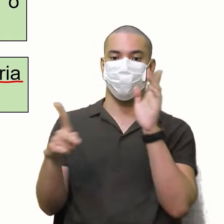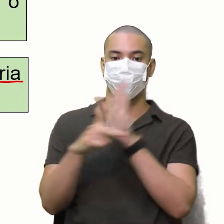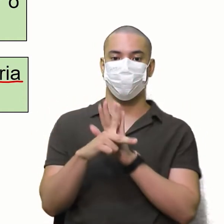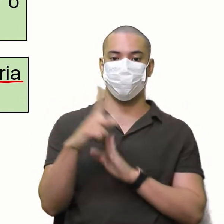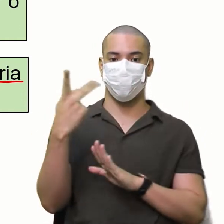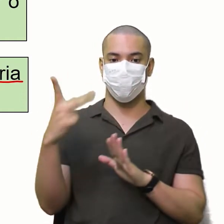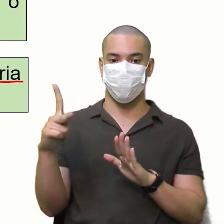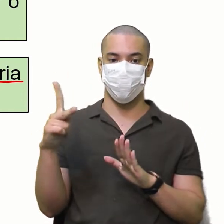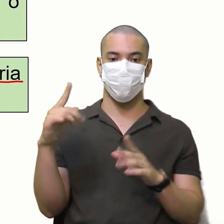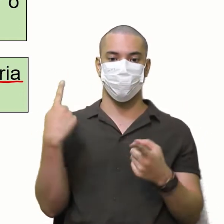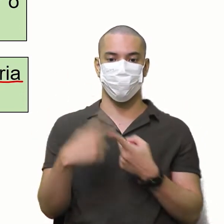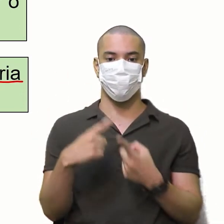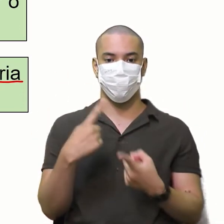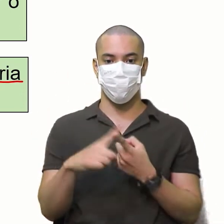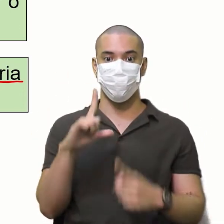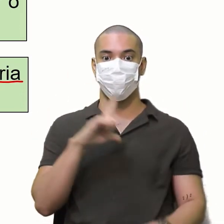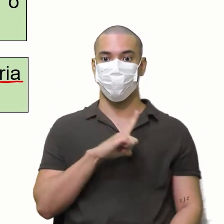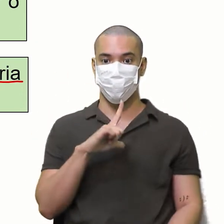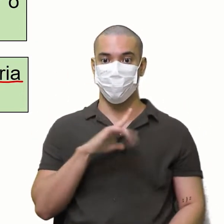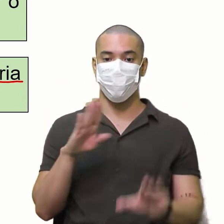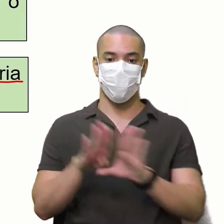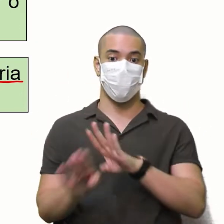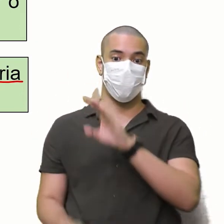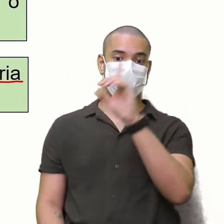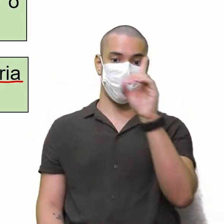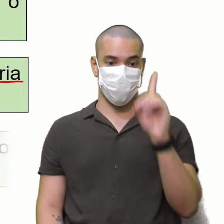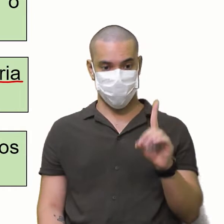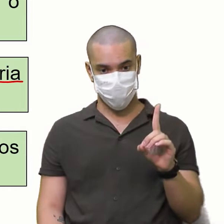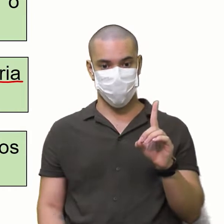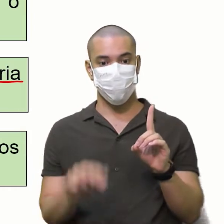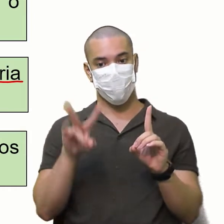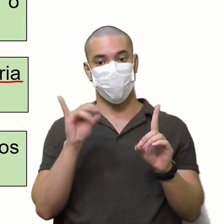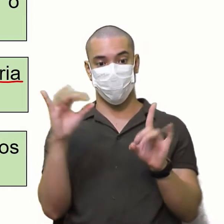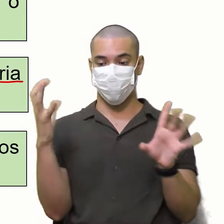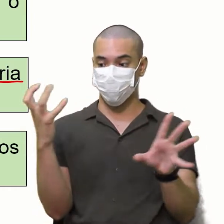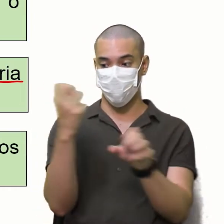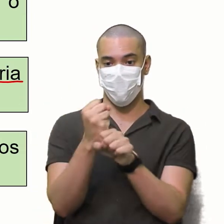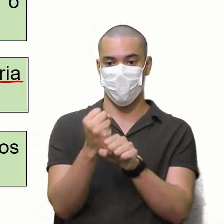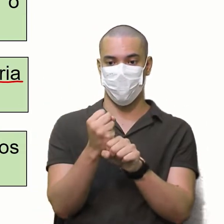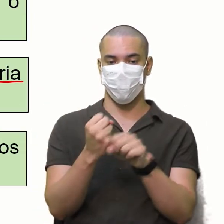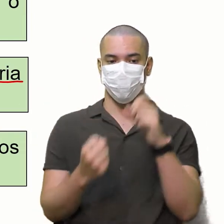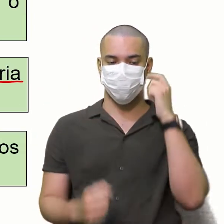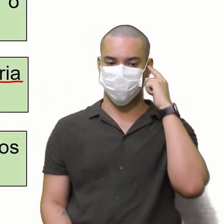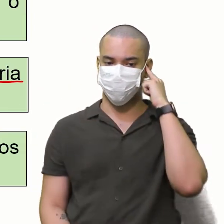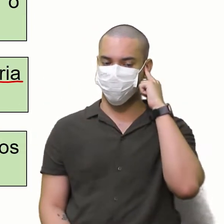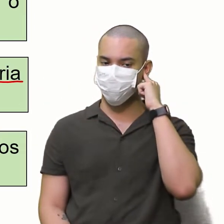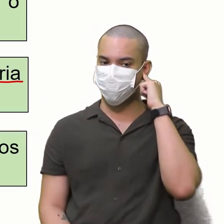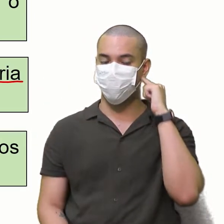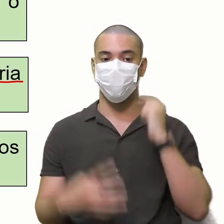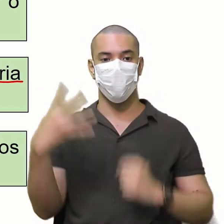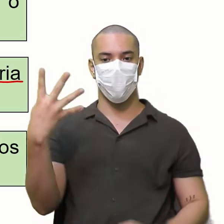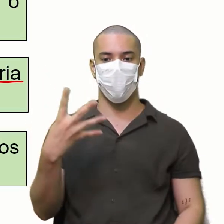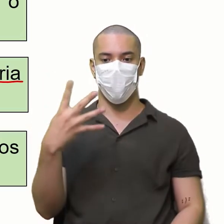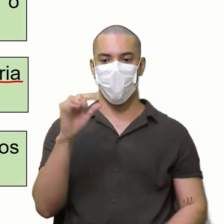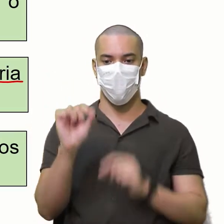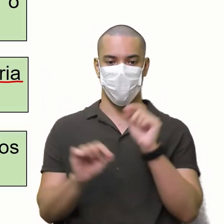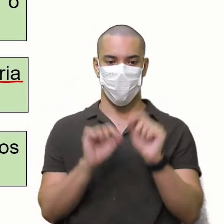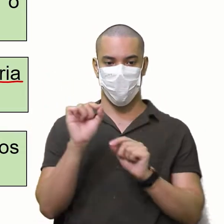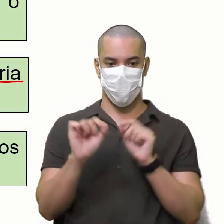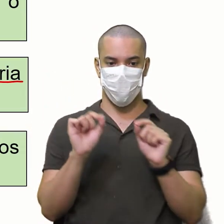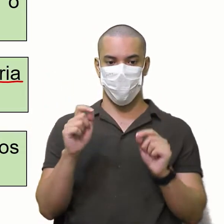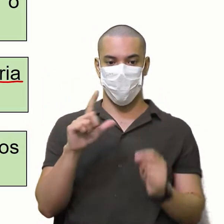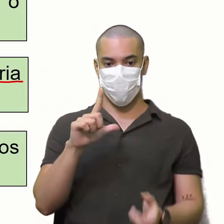secundária Que estão À sua direita E vou somar Essas multiplicações E no quarto passo A gente vai